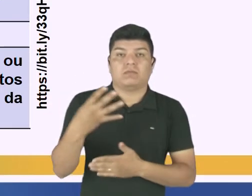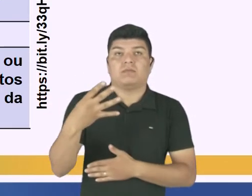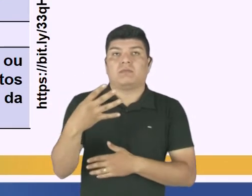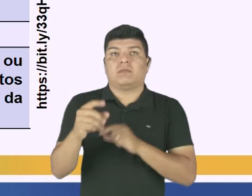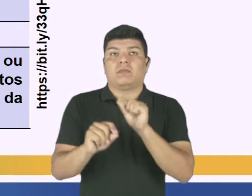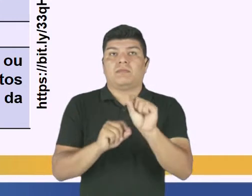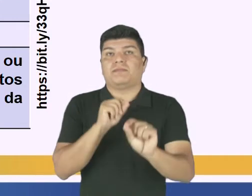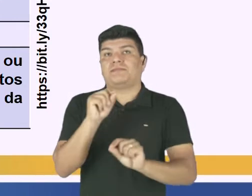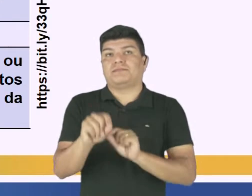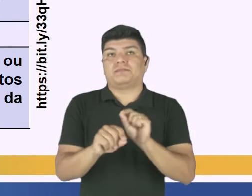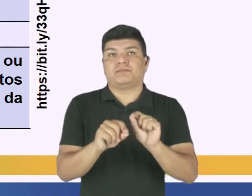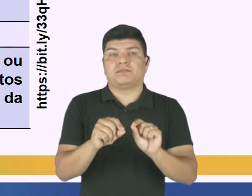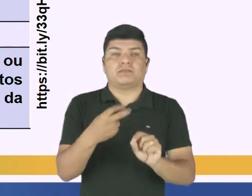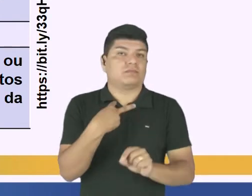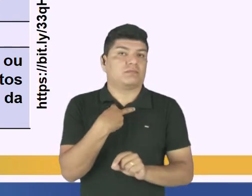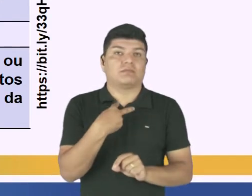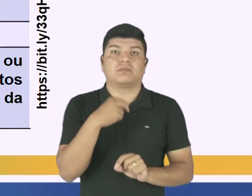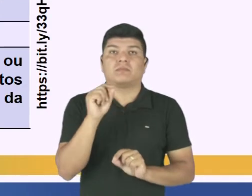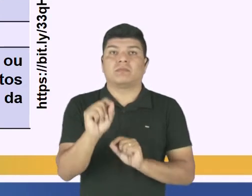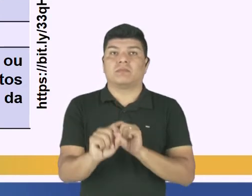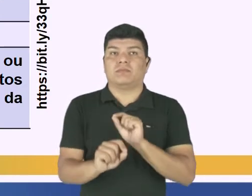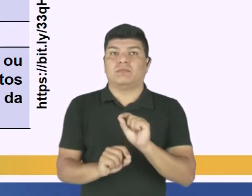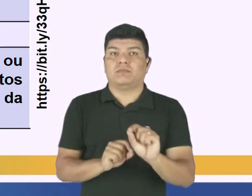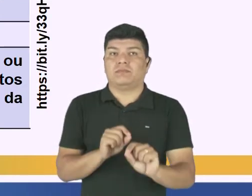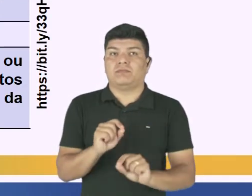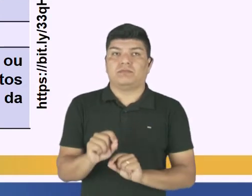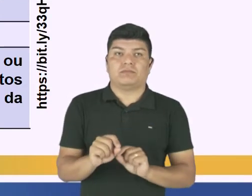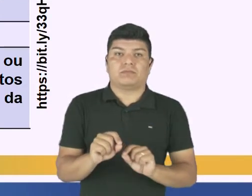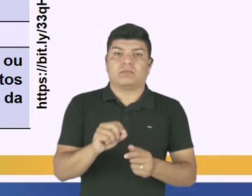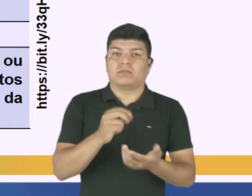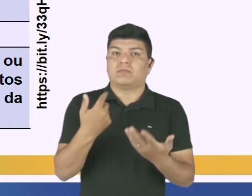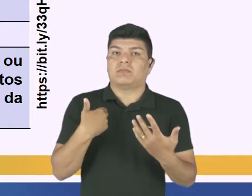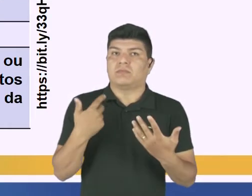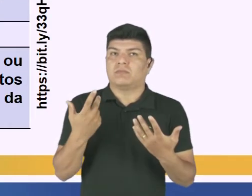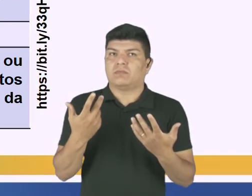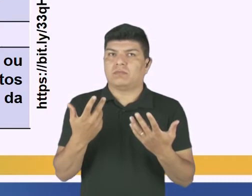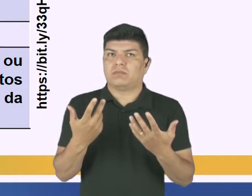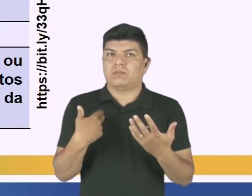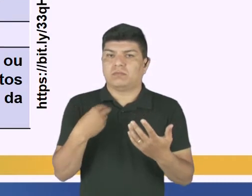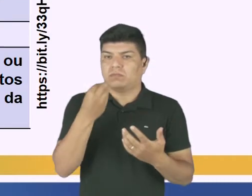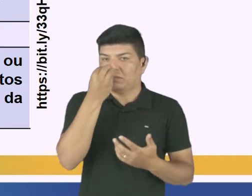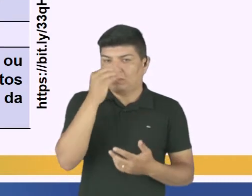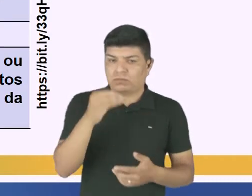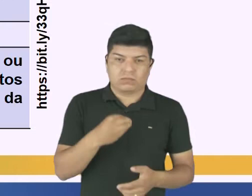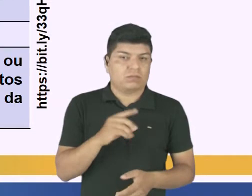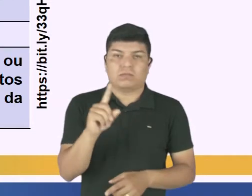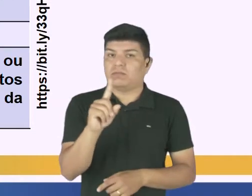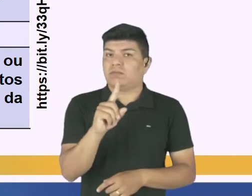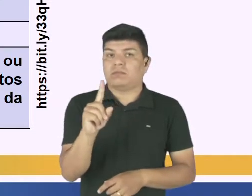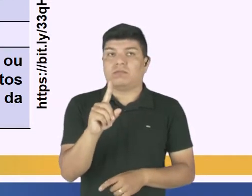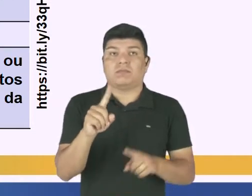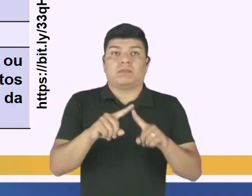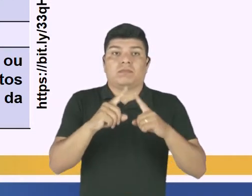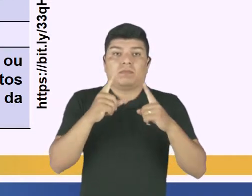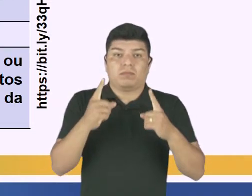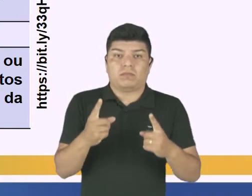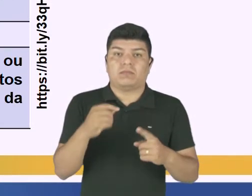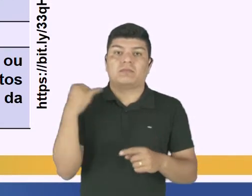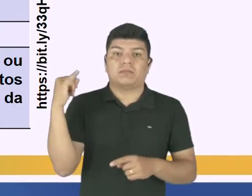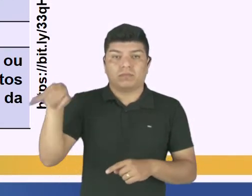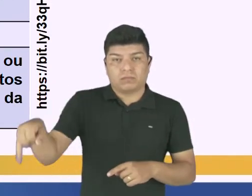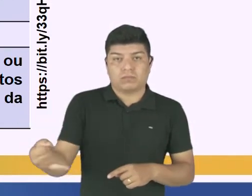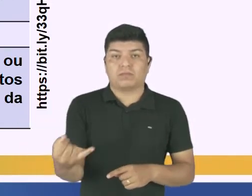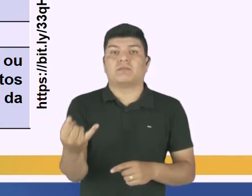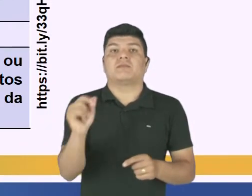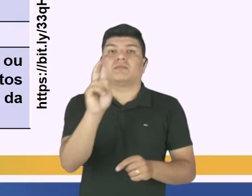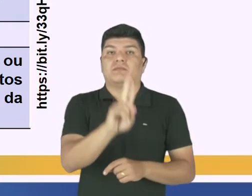acadêmica não deve ser subalterno ou menosprezado, mas encarado como oportunidade